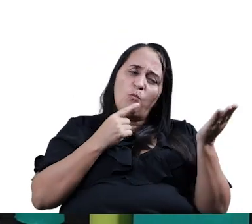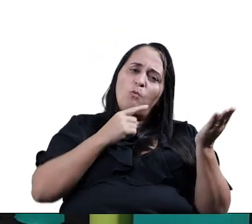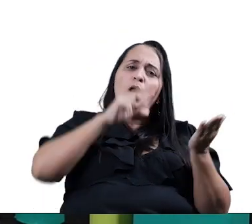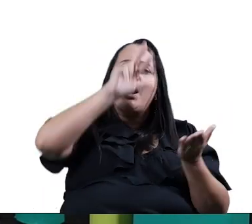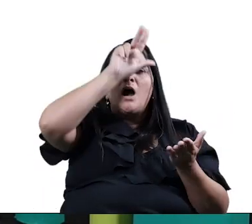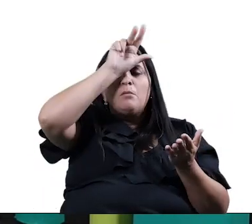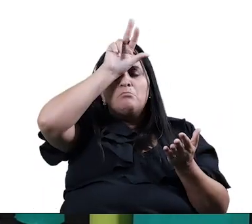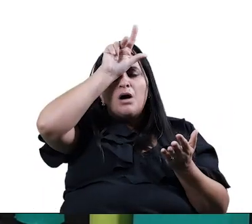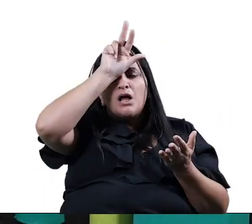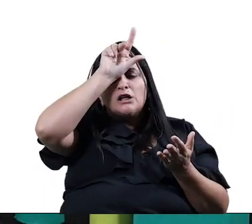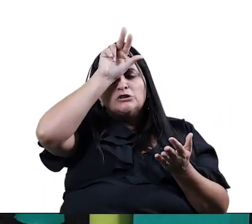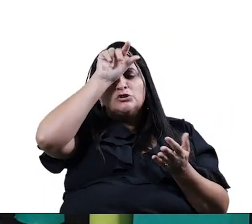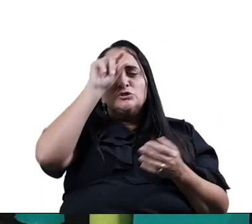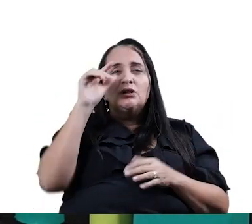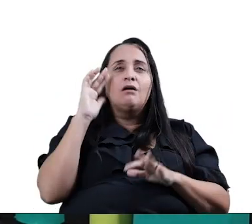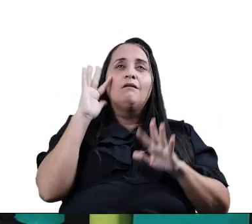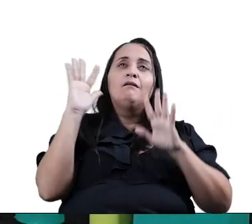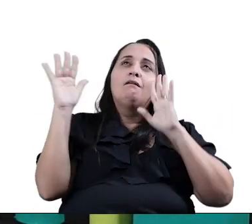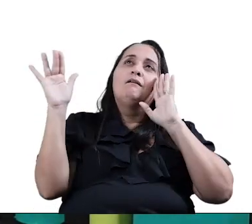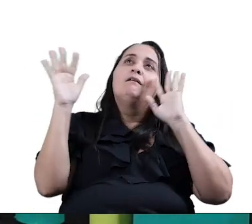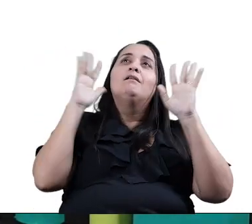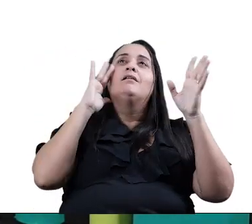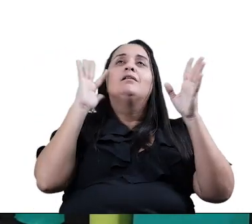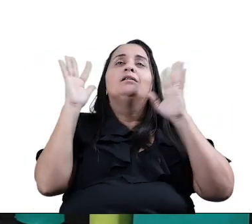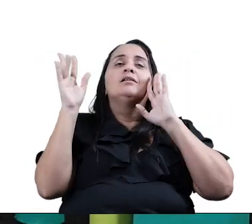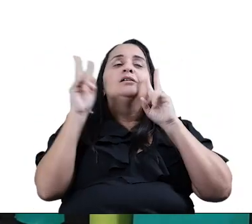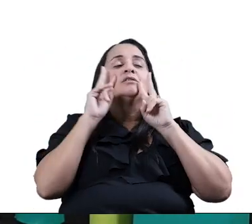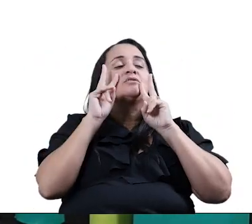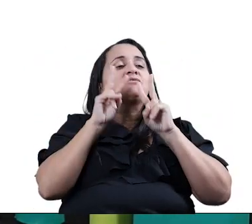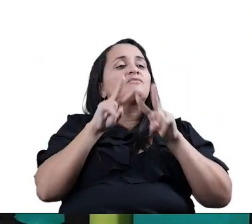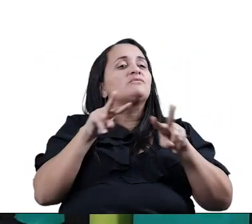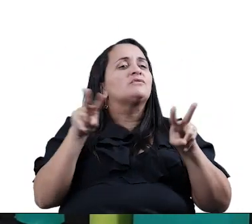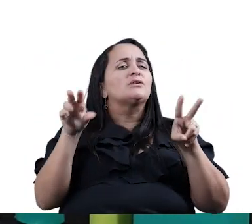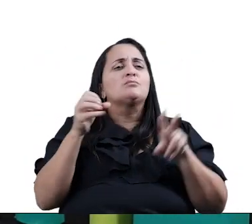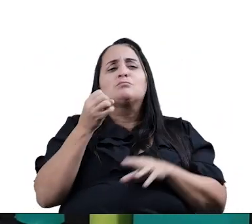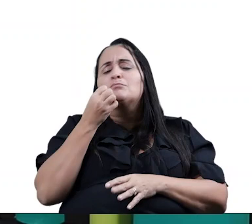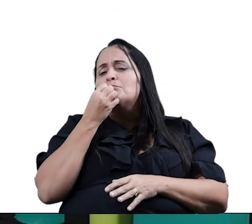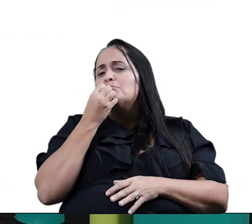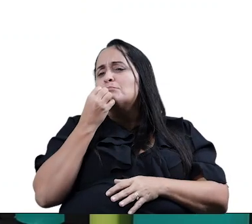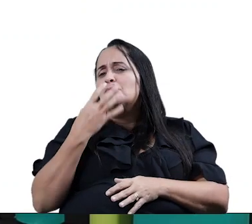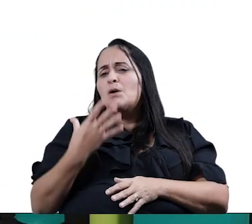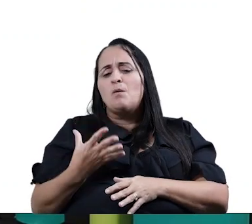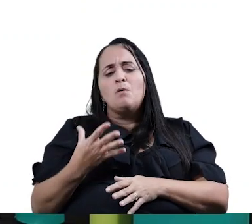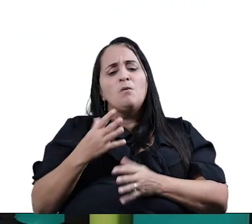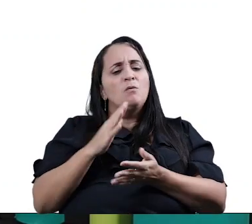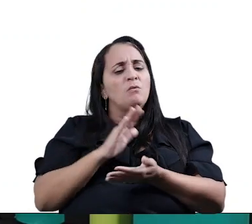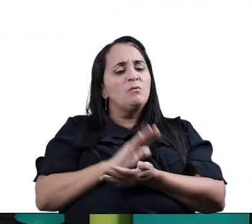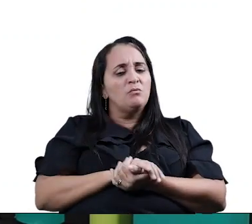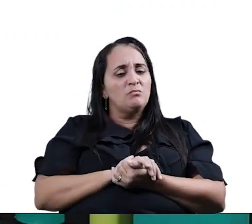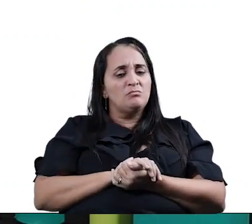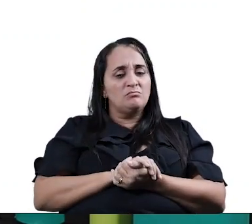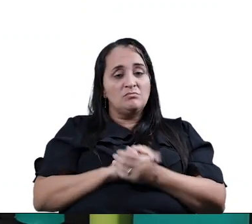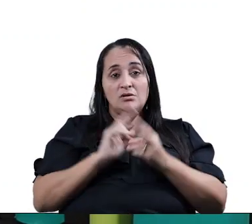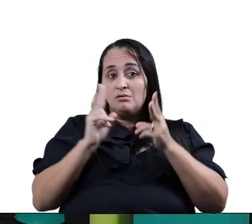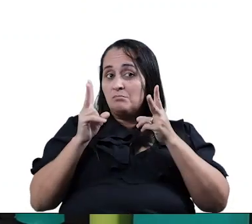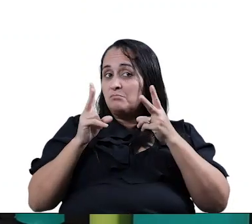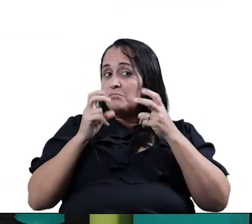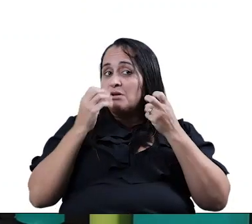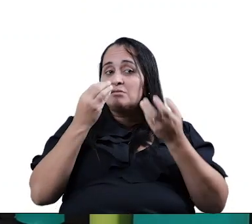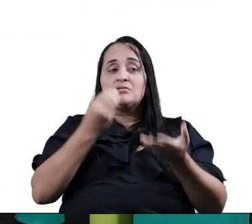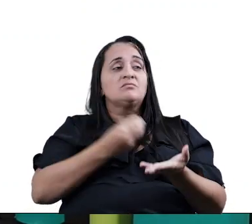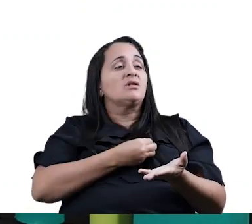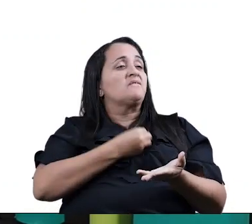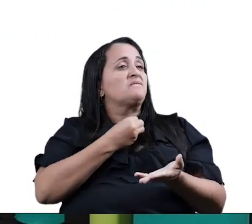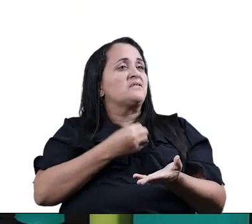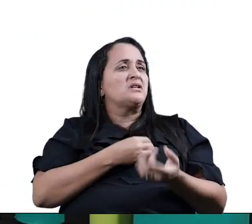Que ela Só é uma Sonhadora E vê as coisas Pelo lado Bom Ela tem Uma boa Percepção Da vida